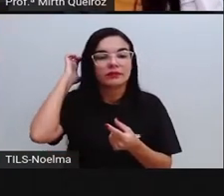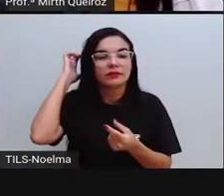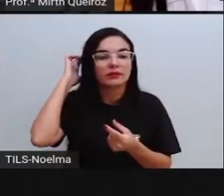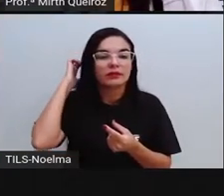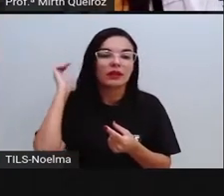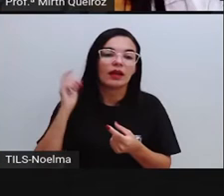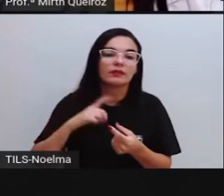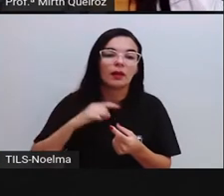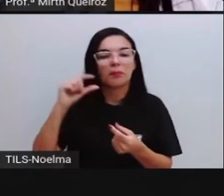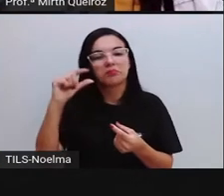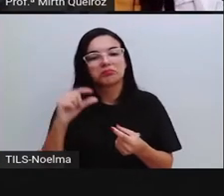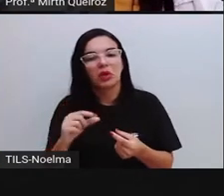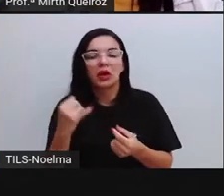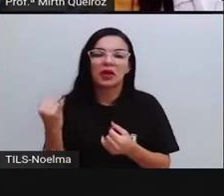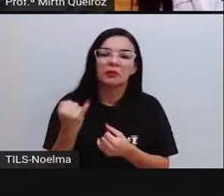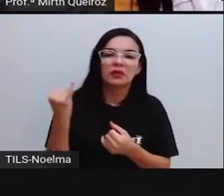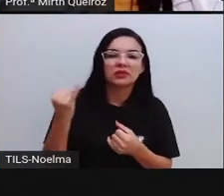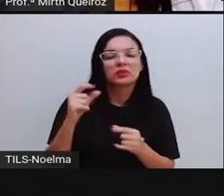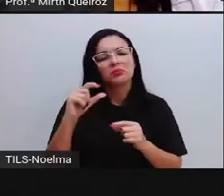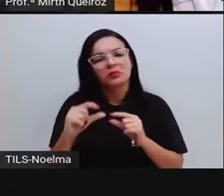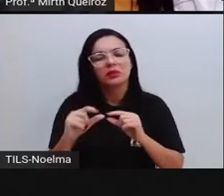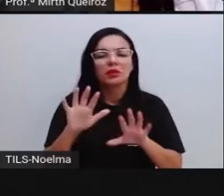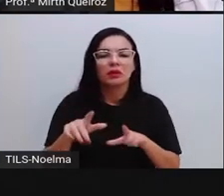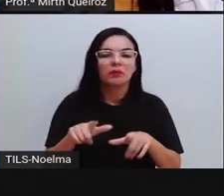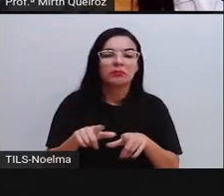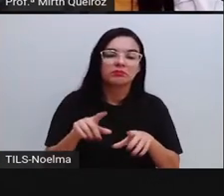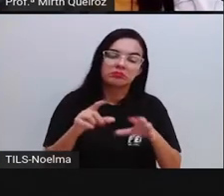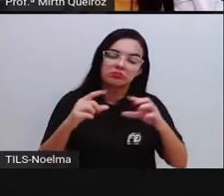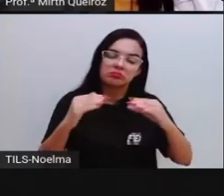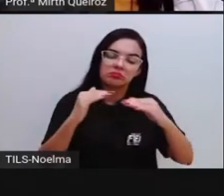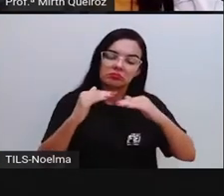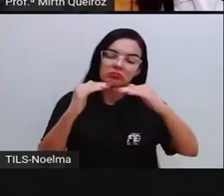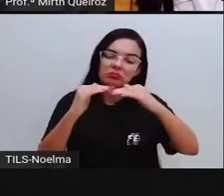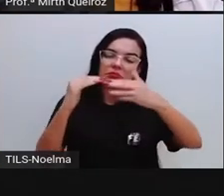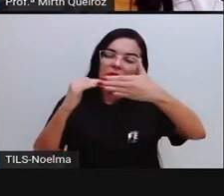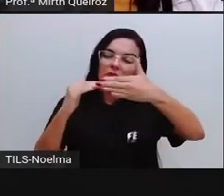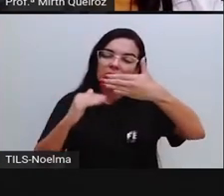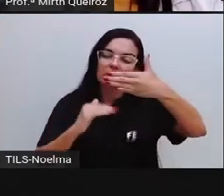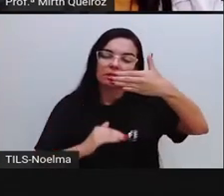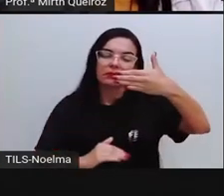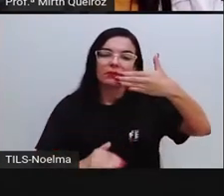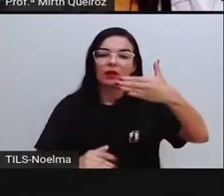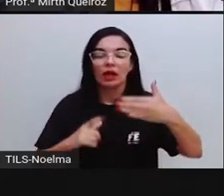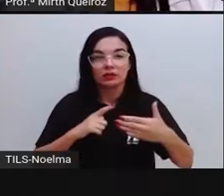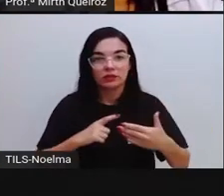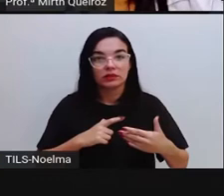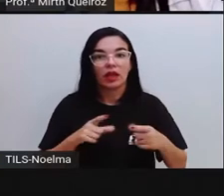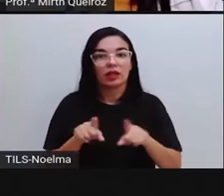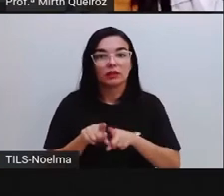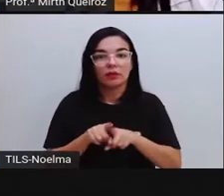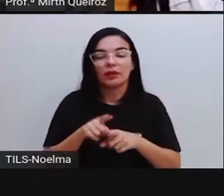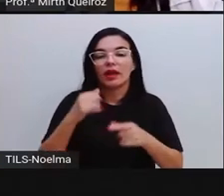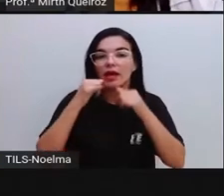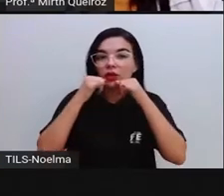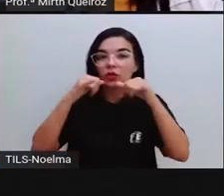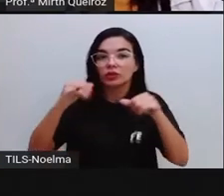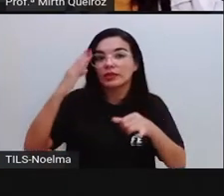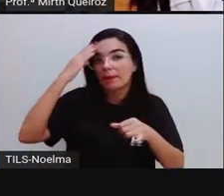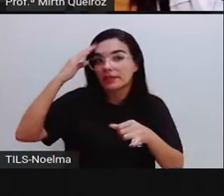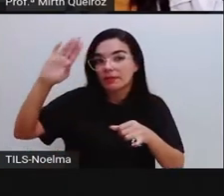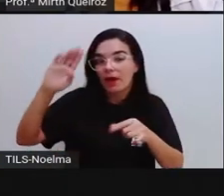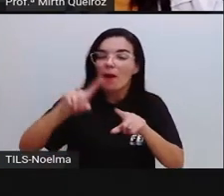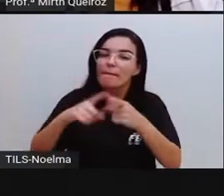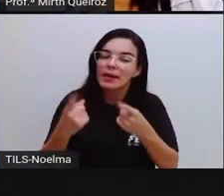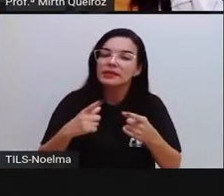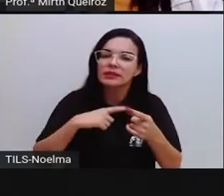importância do que a de destaque, certo? Então, se coloca não só a manchete, a notícia principal,